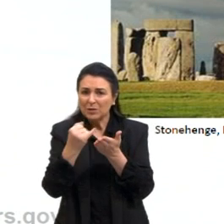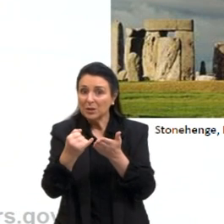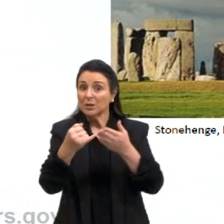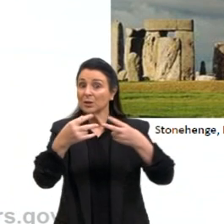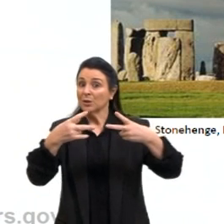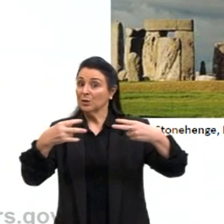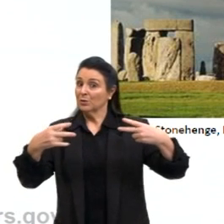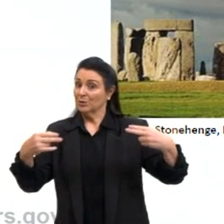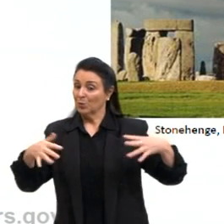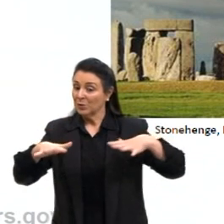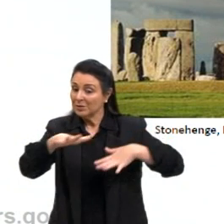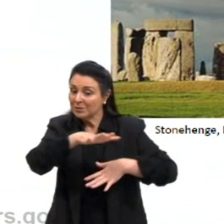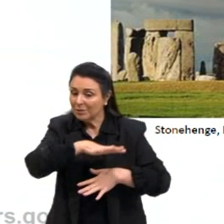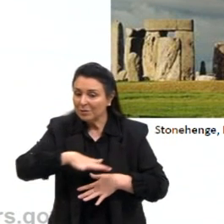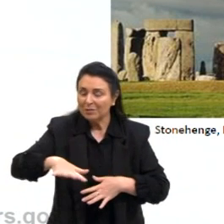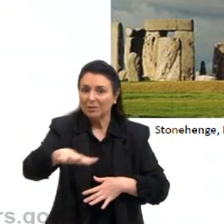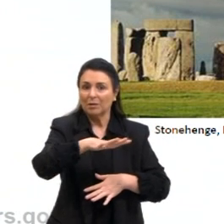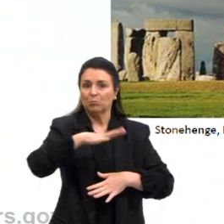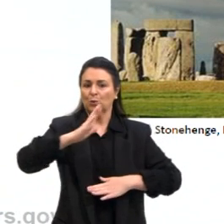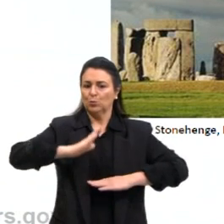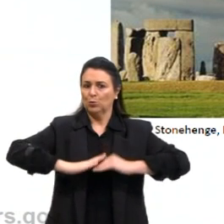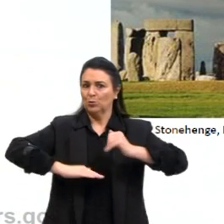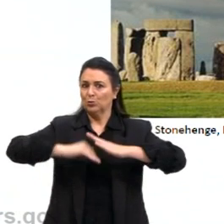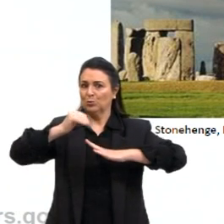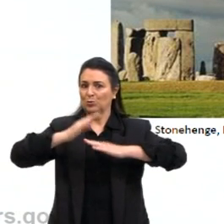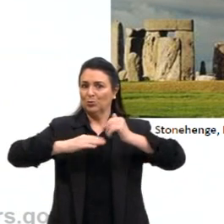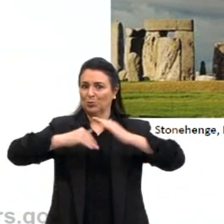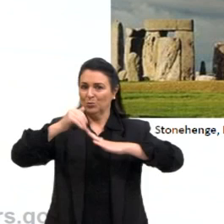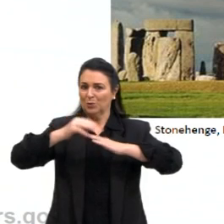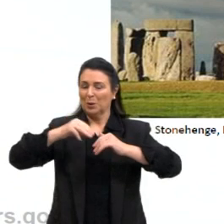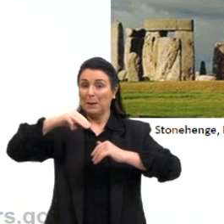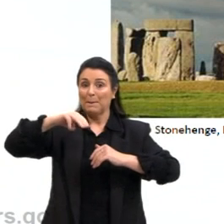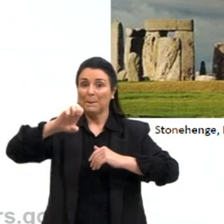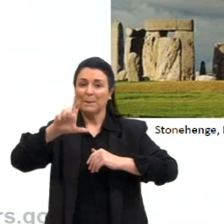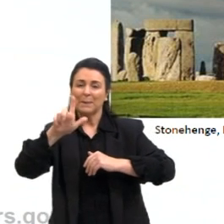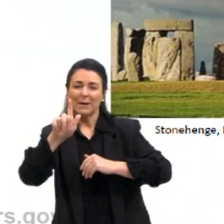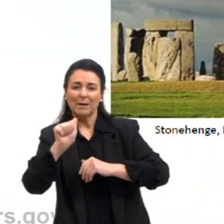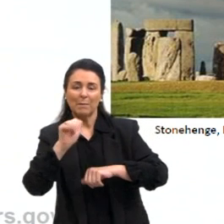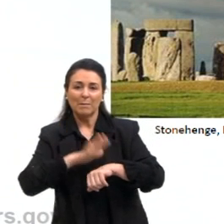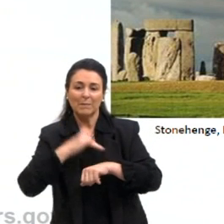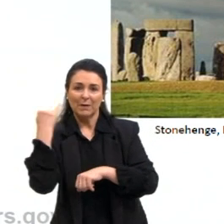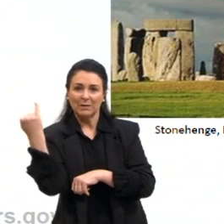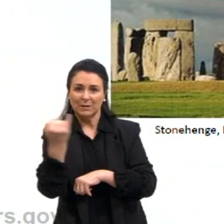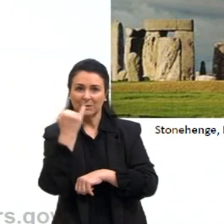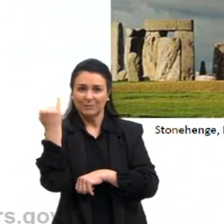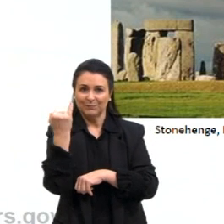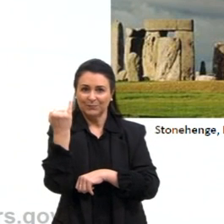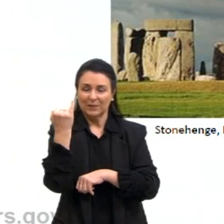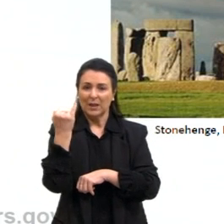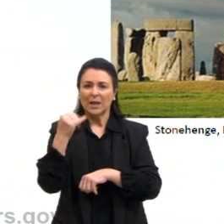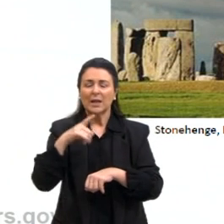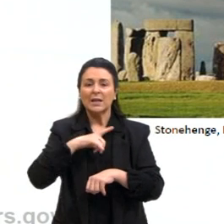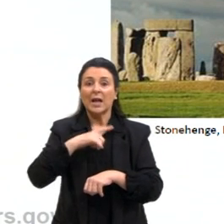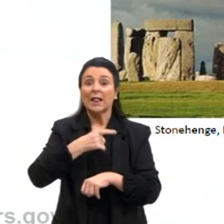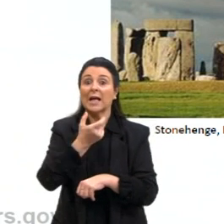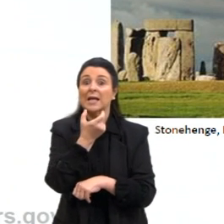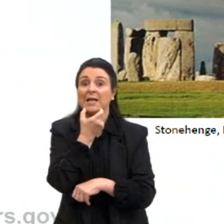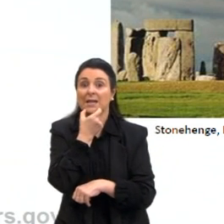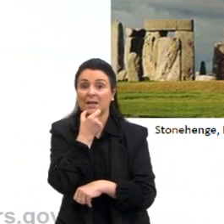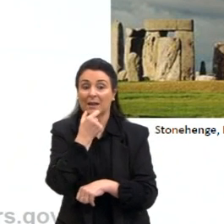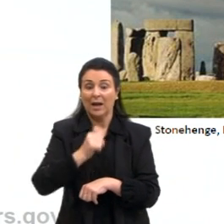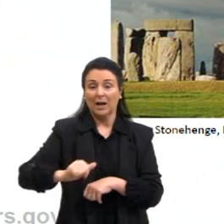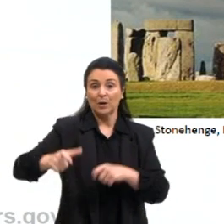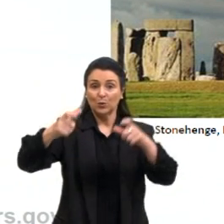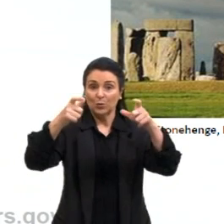período. As construções megalíticas mais importantes é em Stonehague, na Inglaterra, e